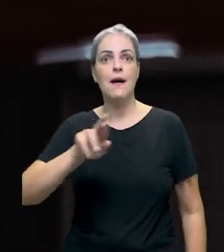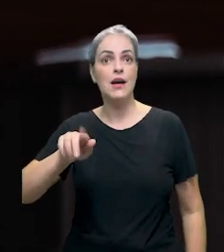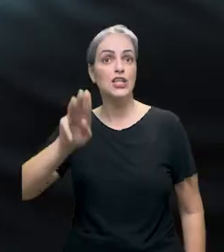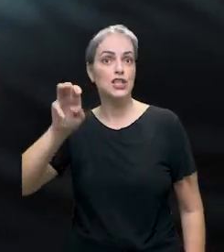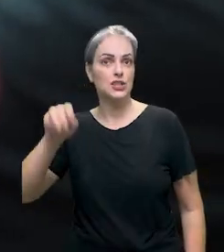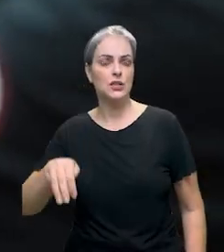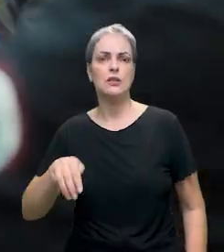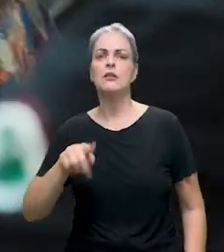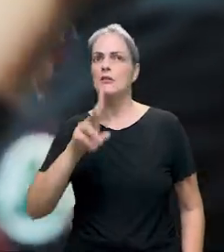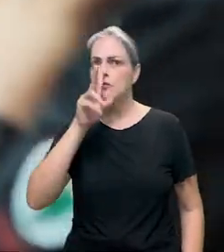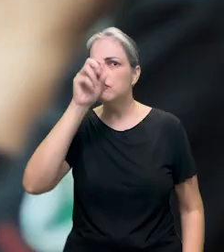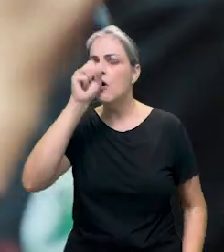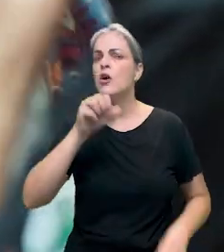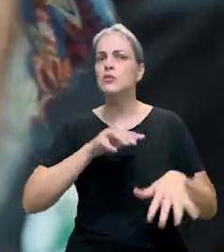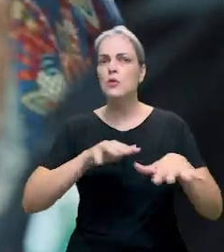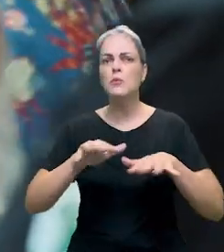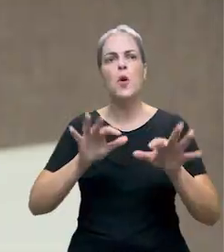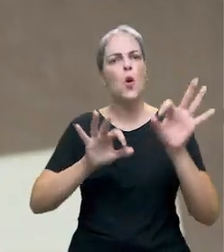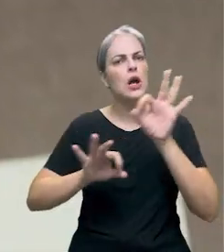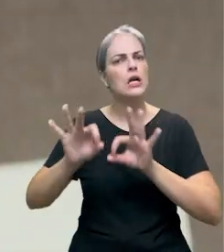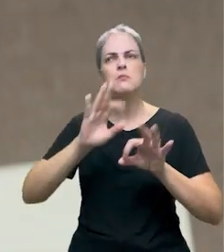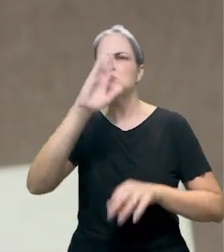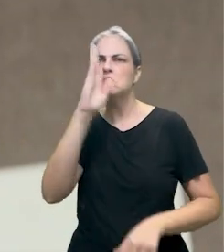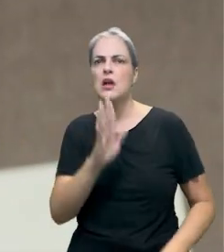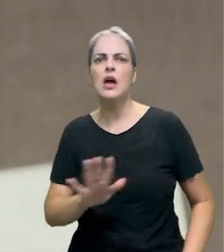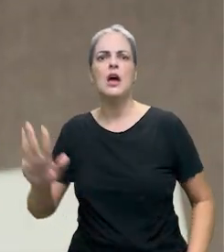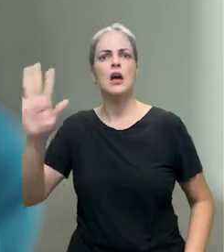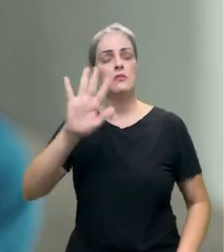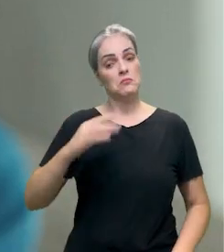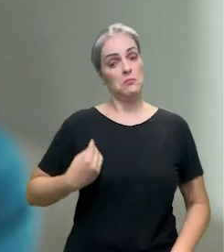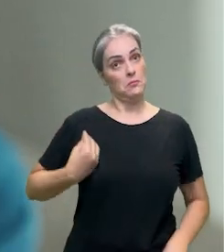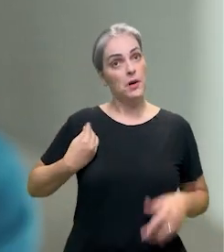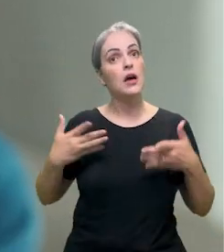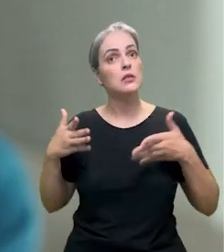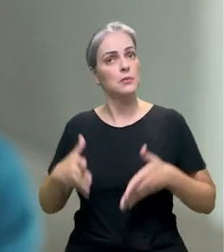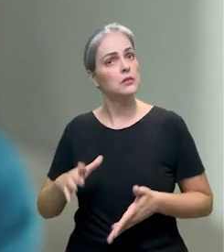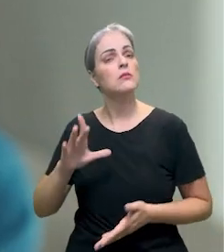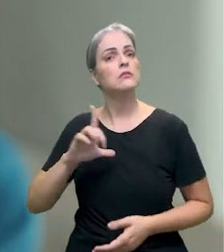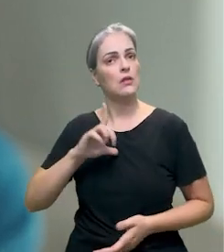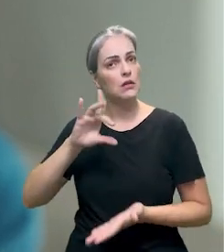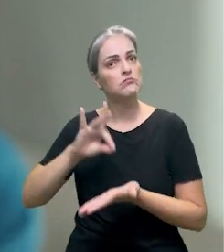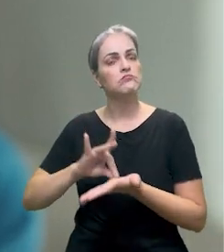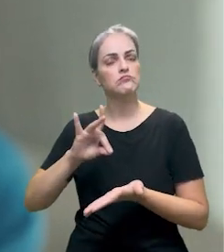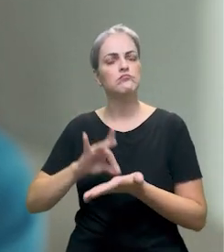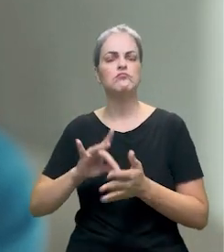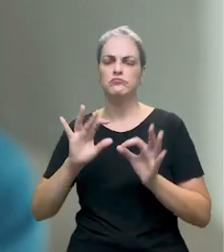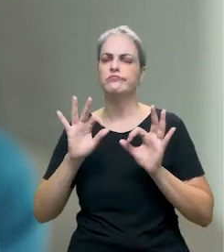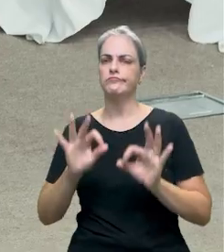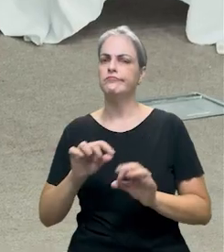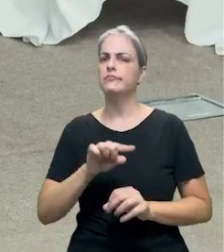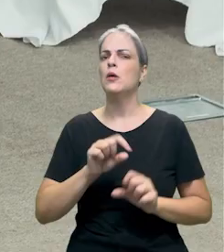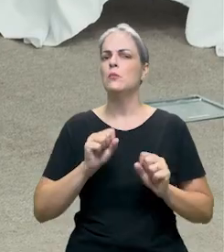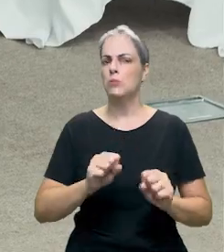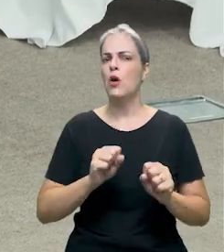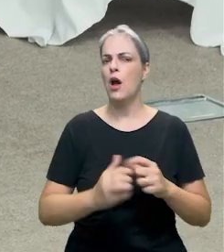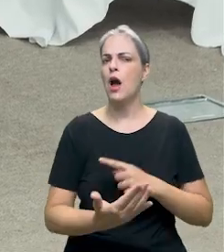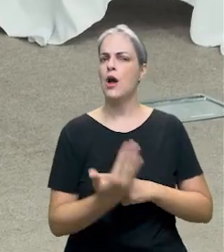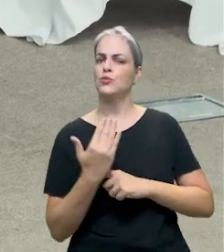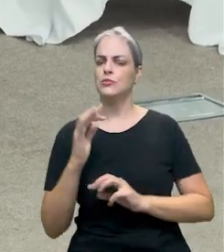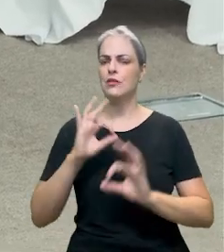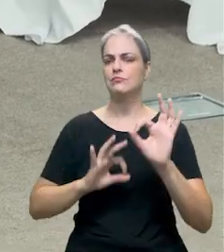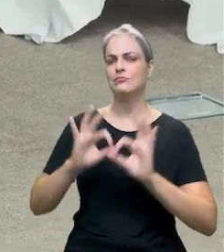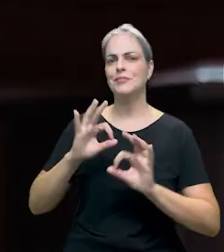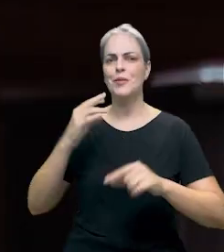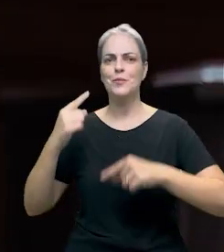todas as regiões do país, muito organizado, com engajamento realmente que eu tenho certeza que pode contribuir